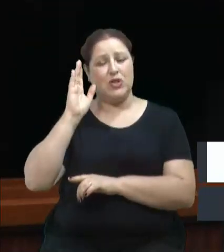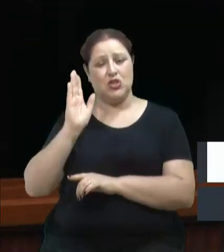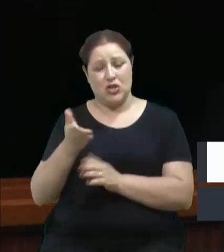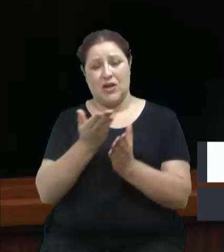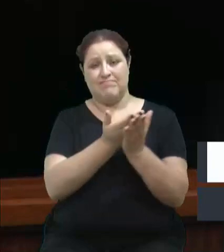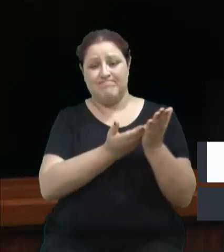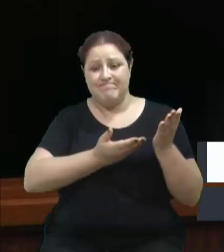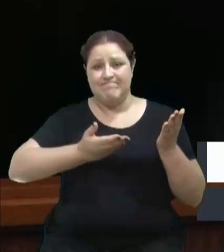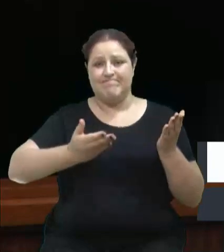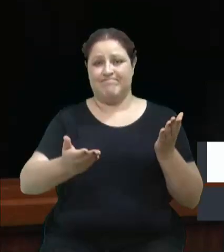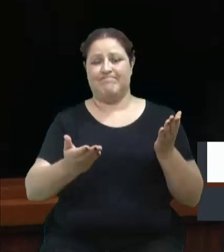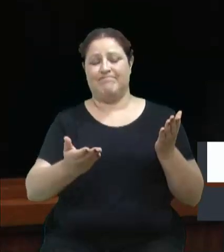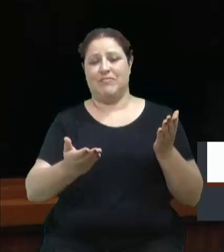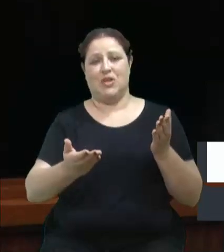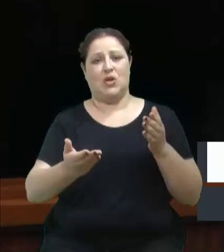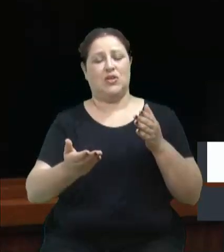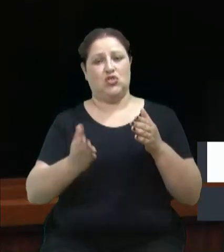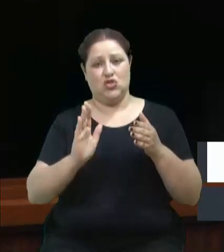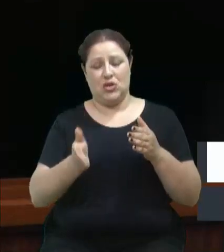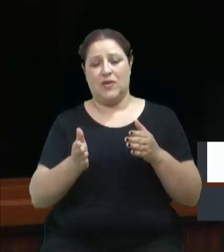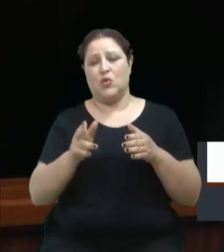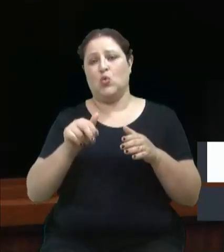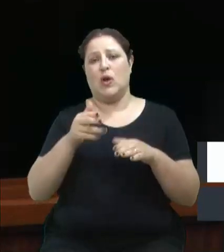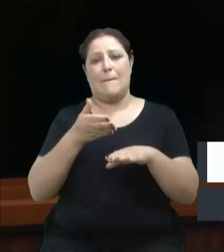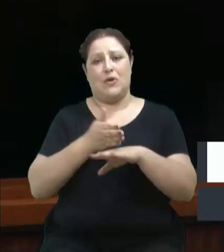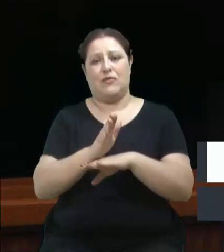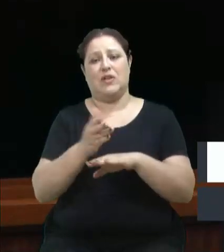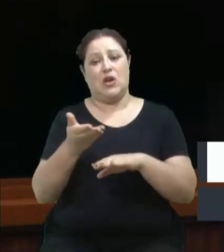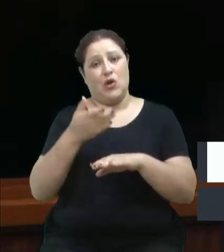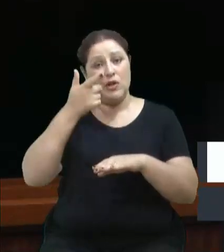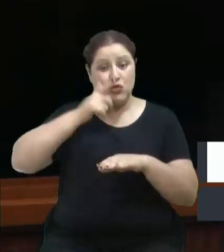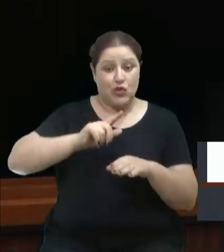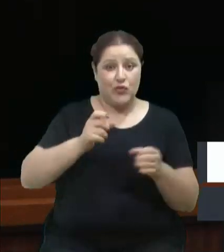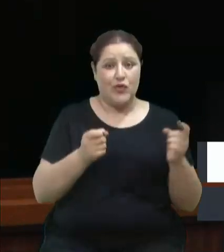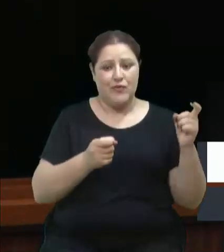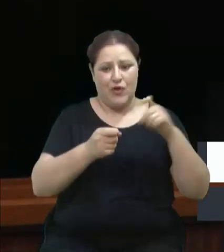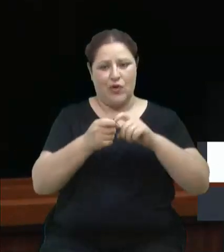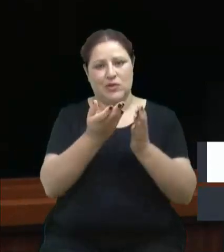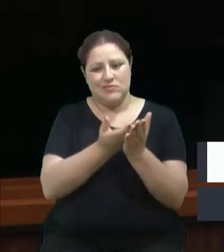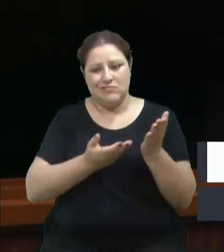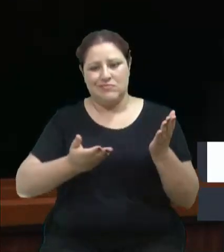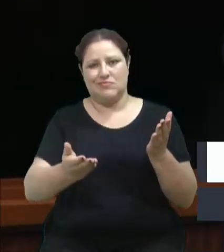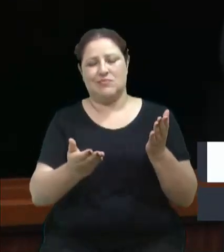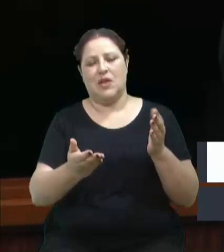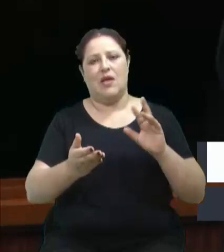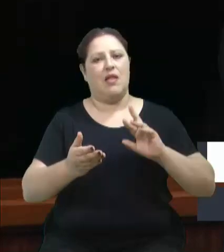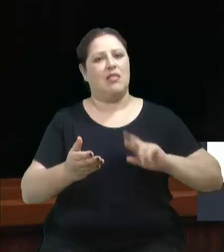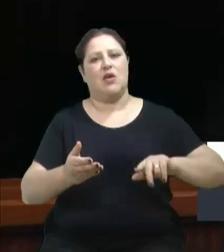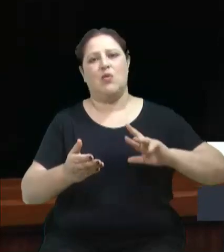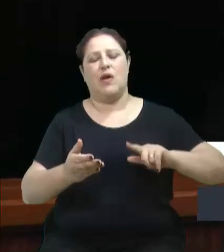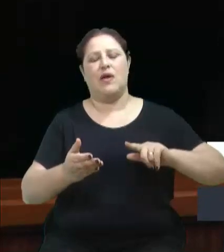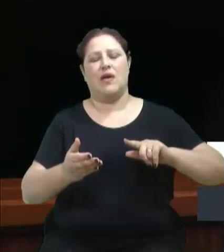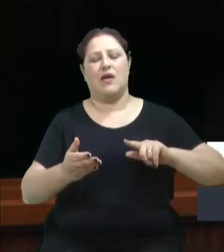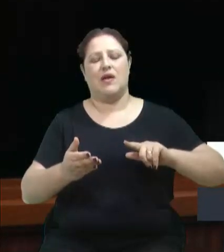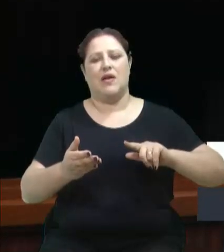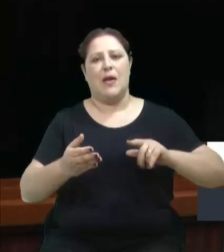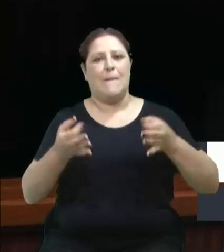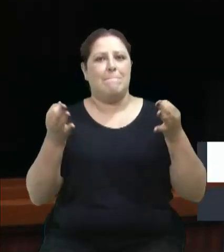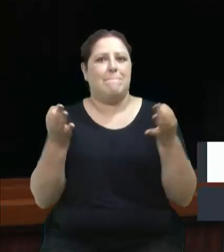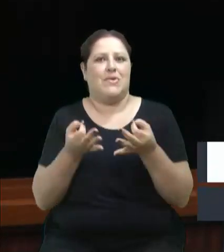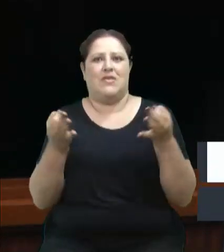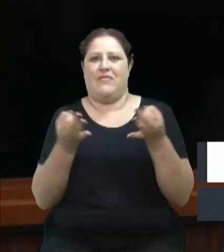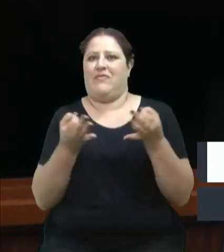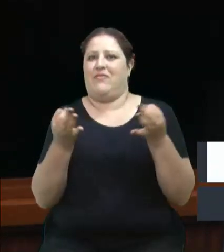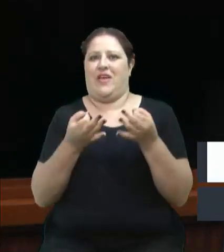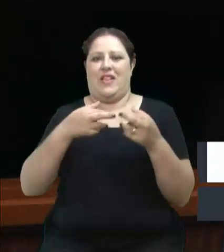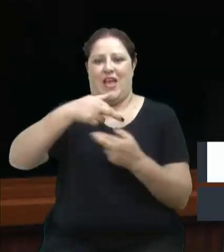agora será encaminhada novamente. Quero dizer que não é uma reforma tributária dos sonhos, que eu imagino, mas acredito